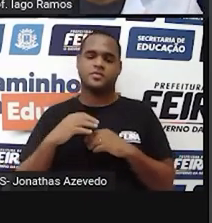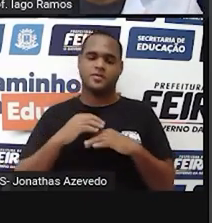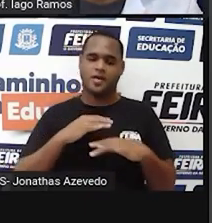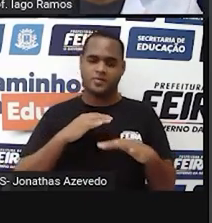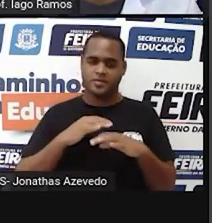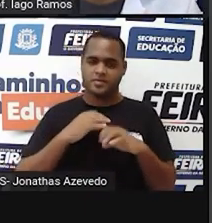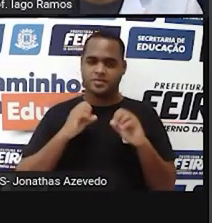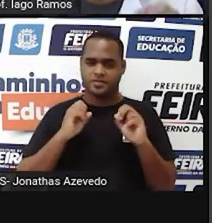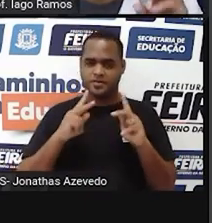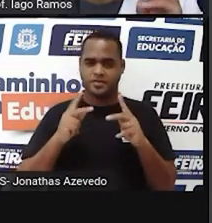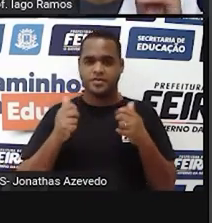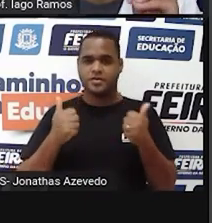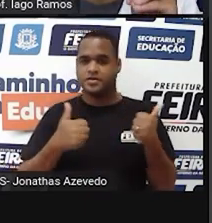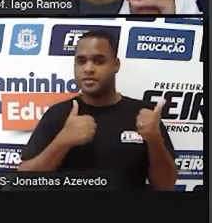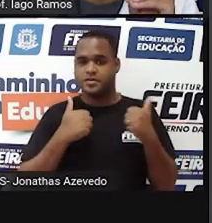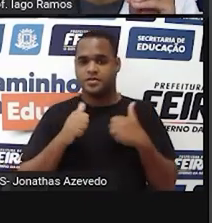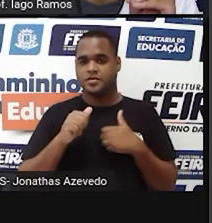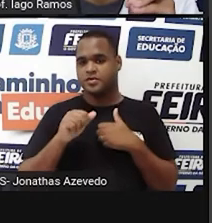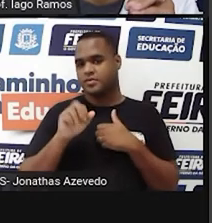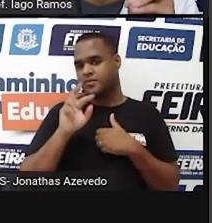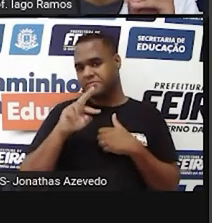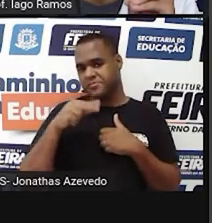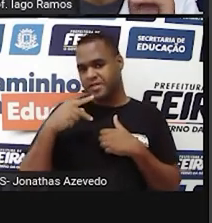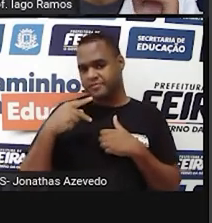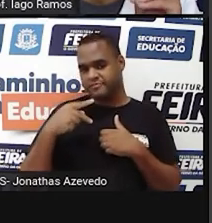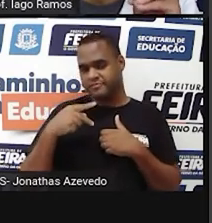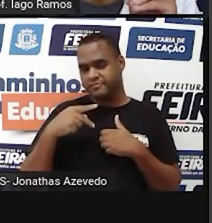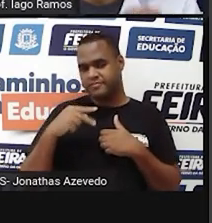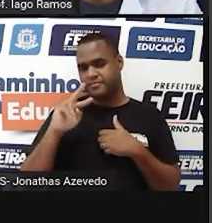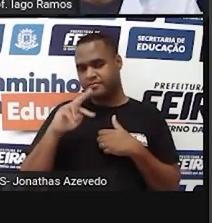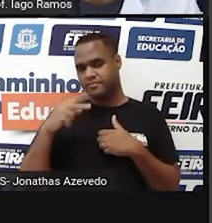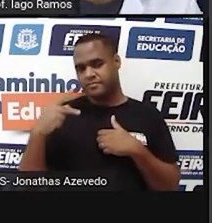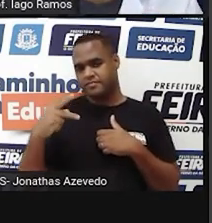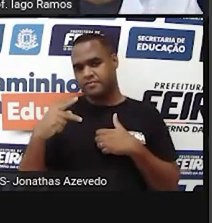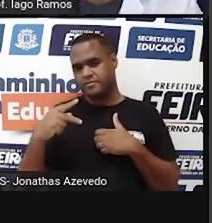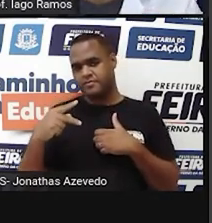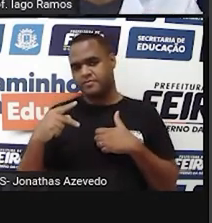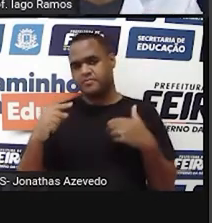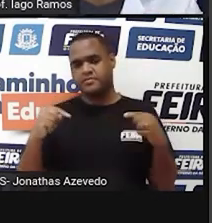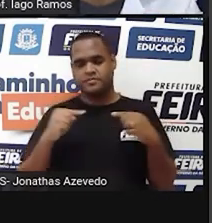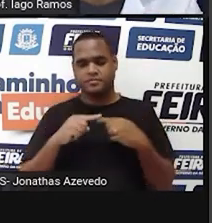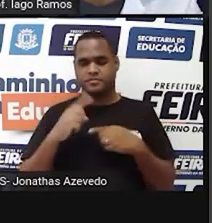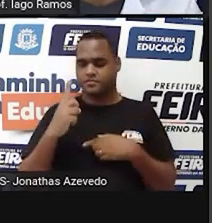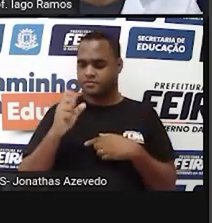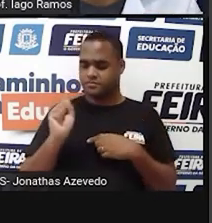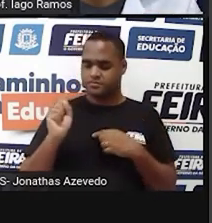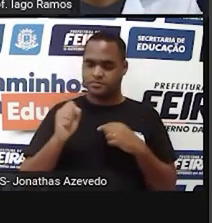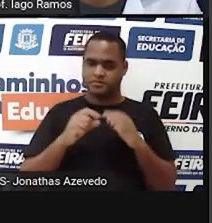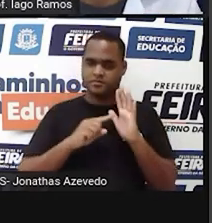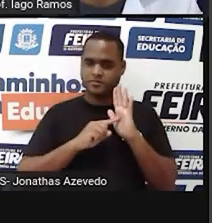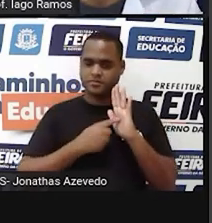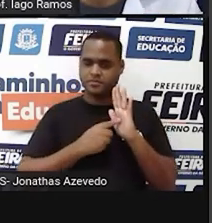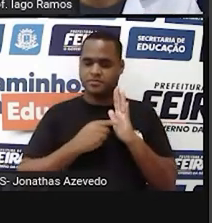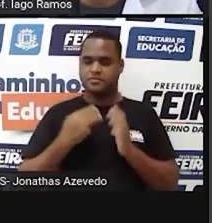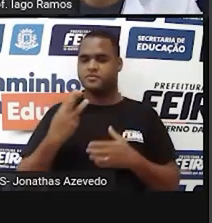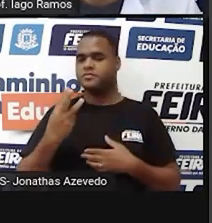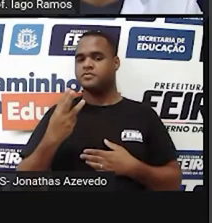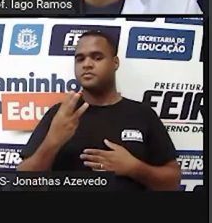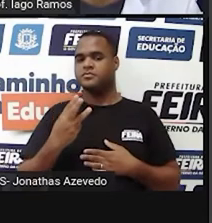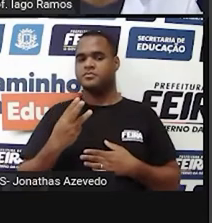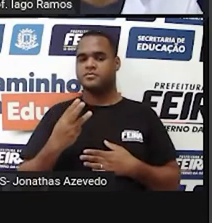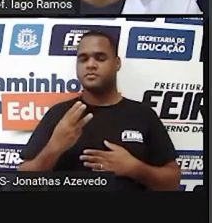Certo? Agora o volume desse paralelepípedo, o VP, é só fazer 18 vezes 3, tá?